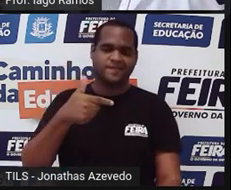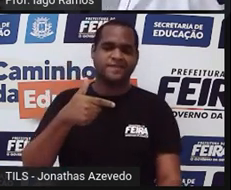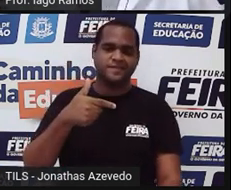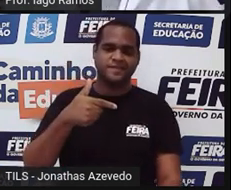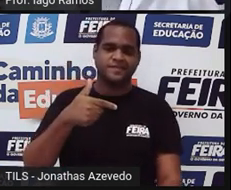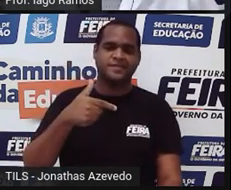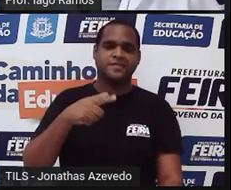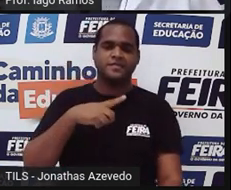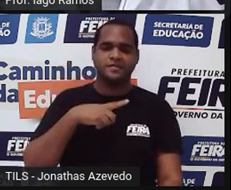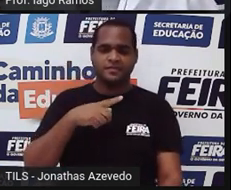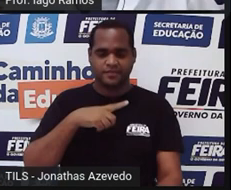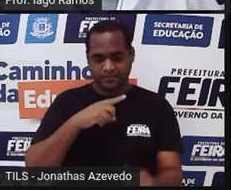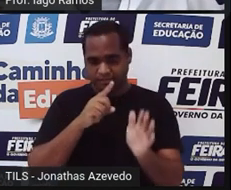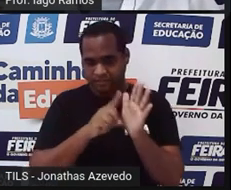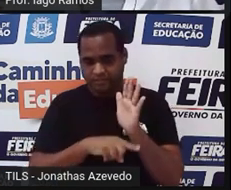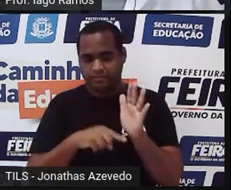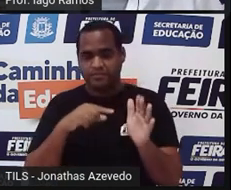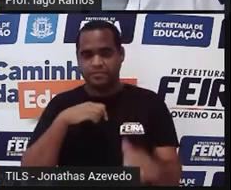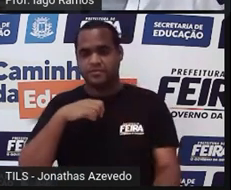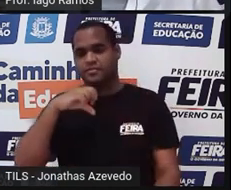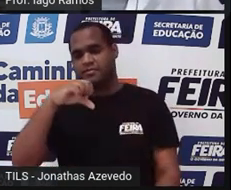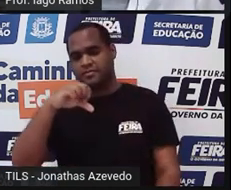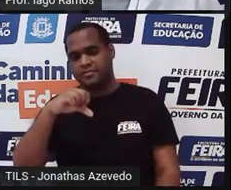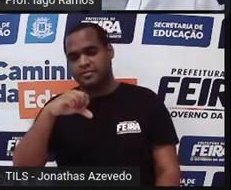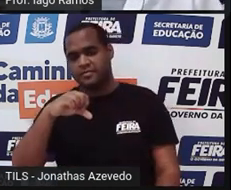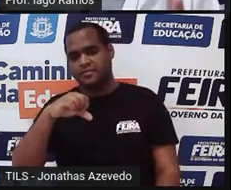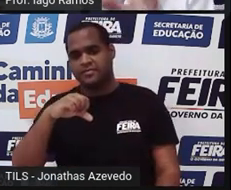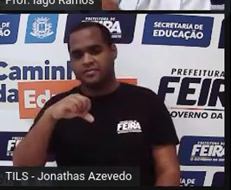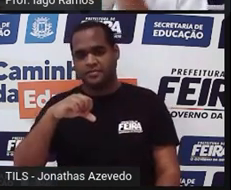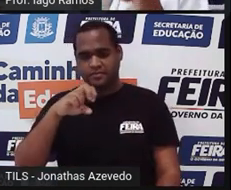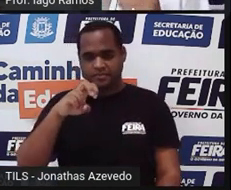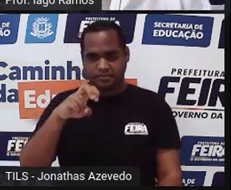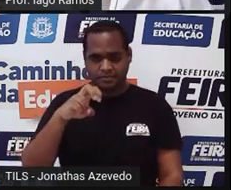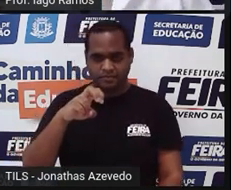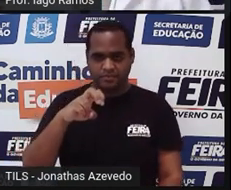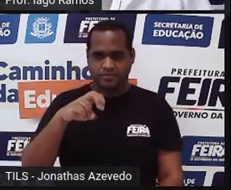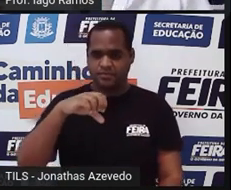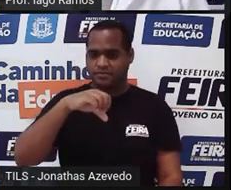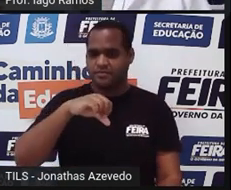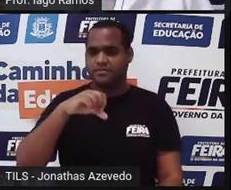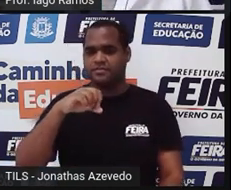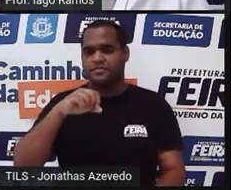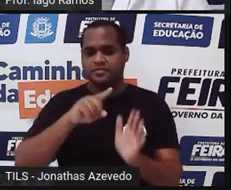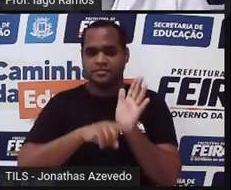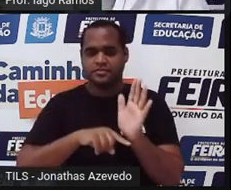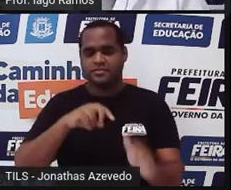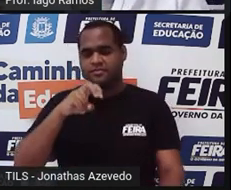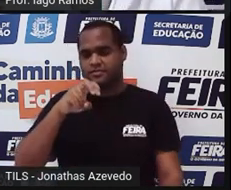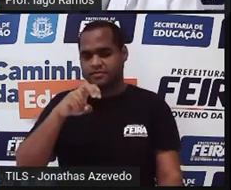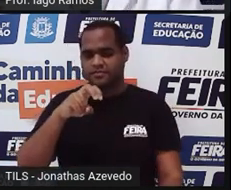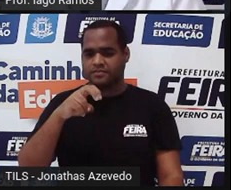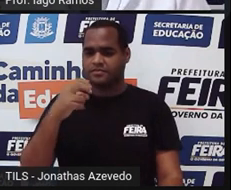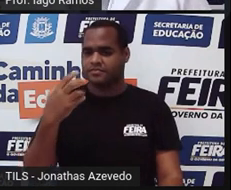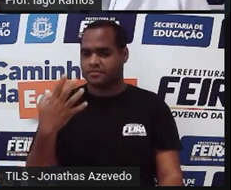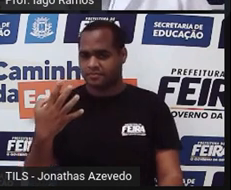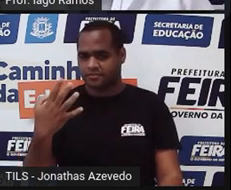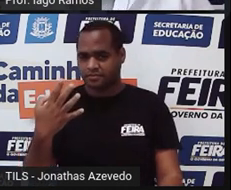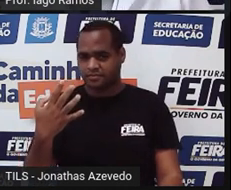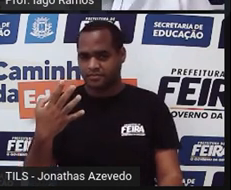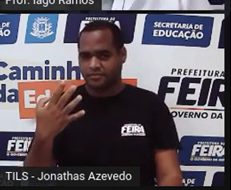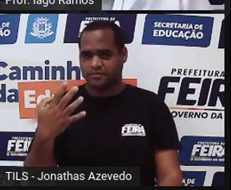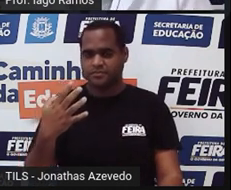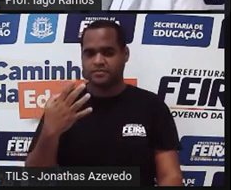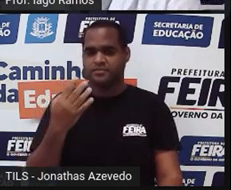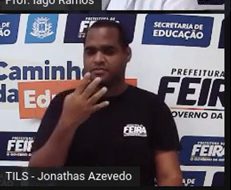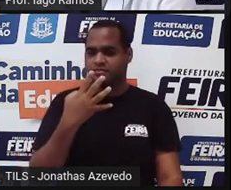que a subtração entre 9 e 5. Só que 9 menos 5 é 4. 4 não é maior